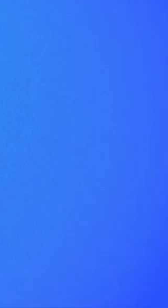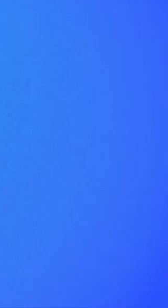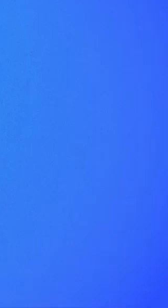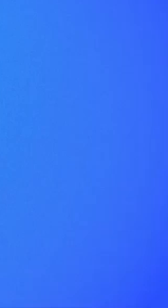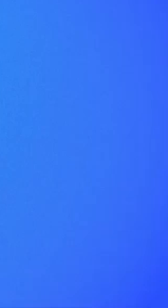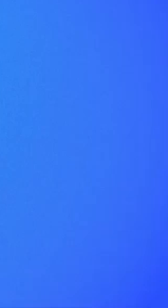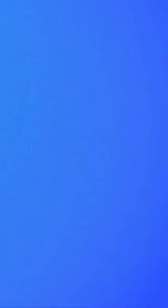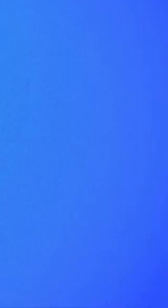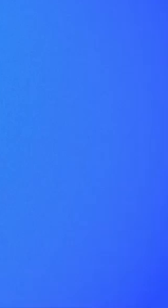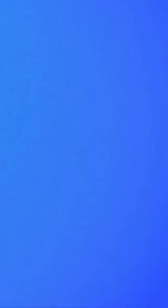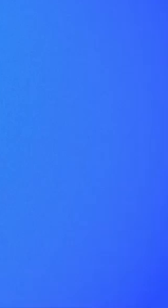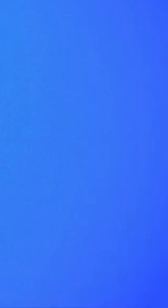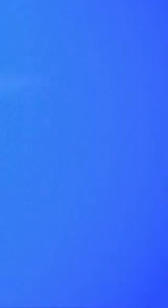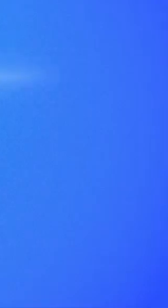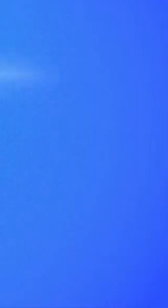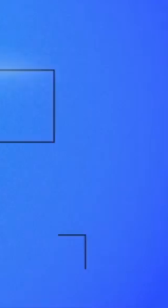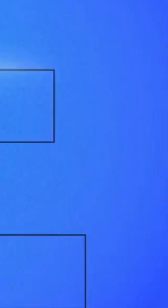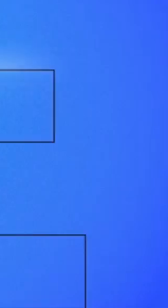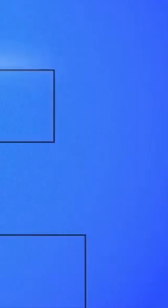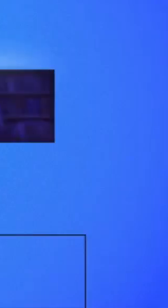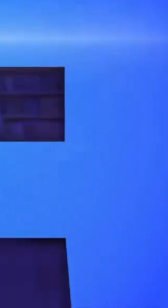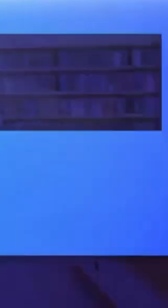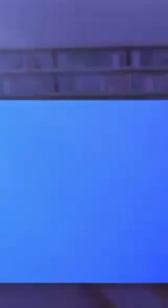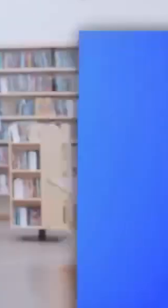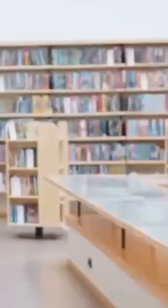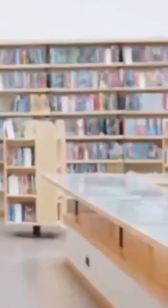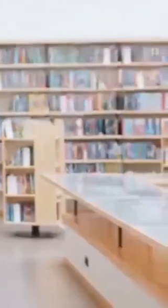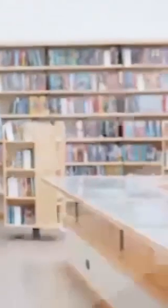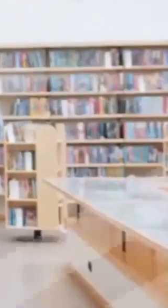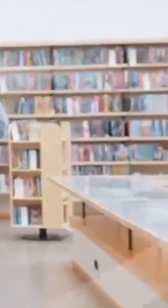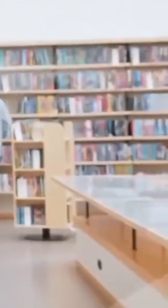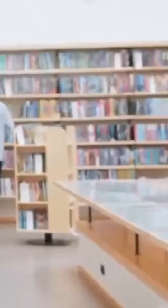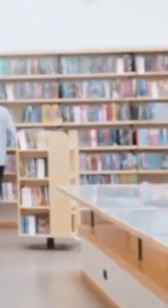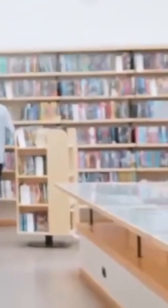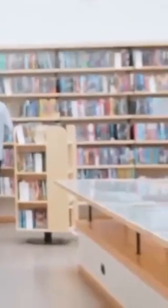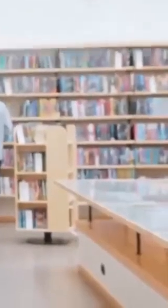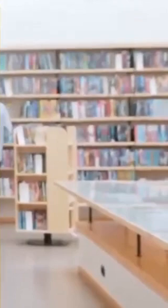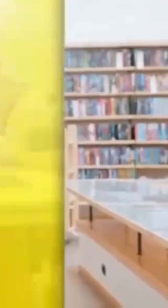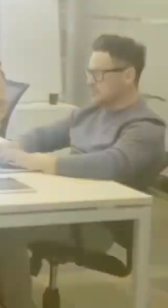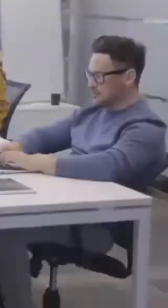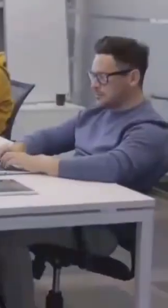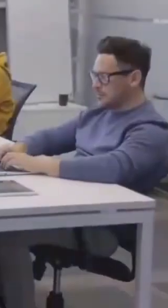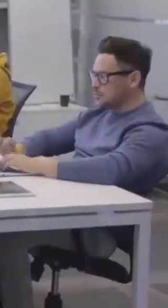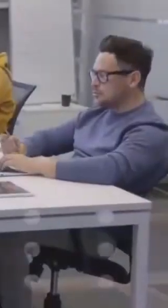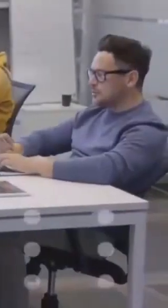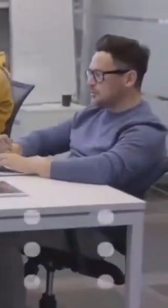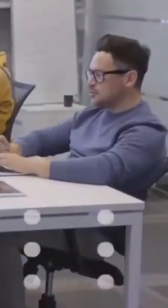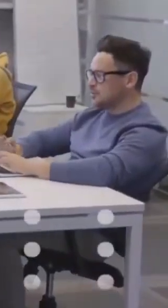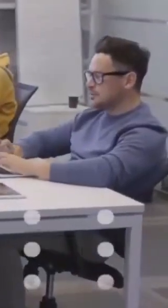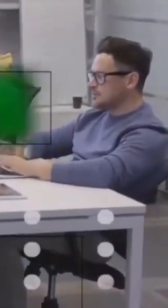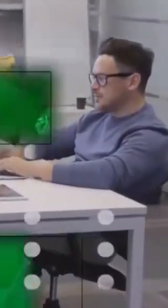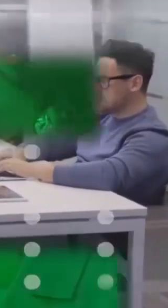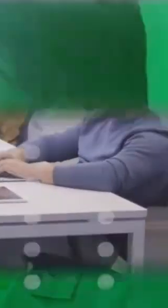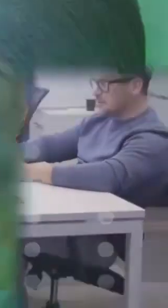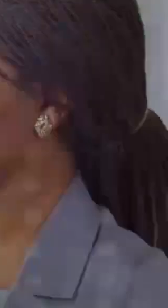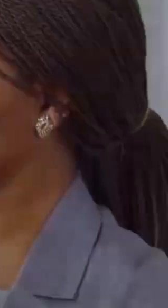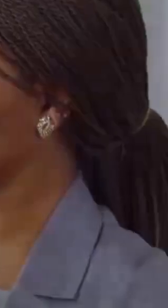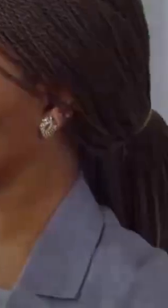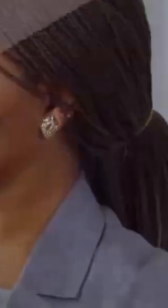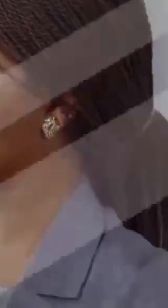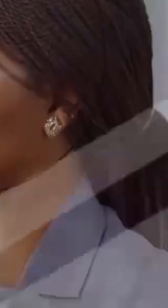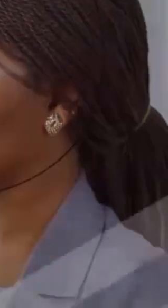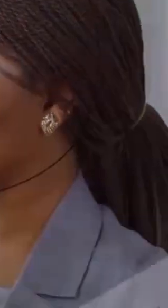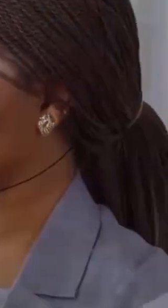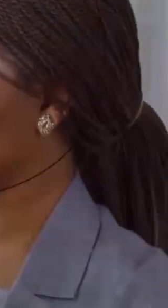Vinheta de abertura. Várias pessoas na biblioteca, escritório com algumas pessoas trabalhando em computadores, mulher